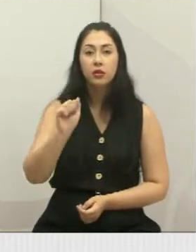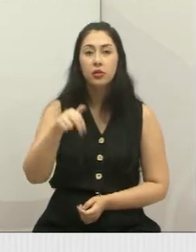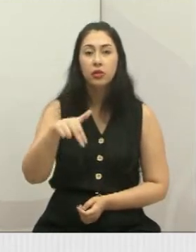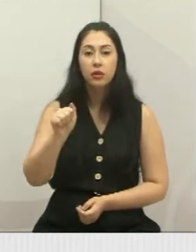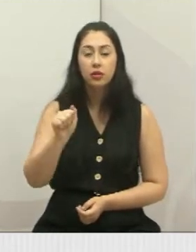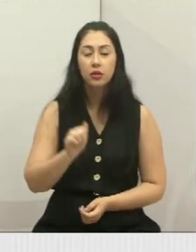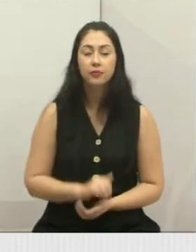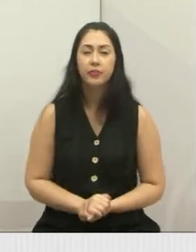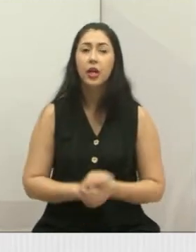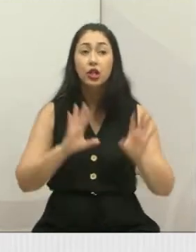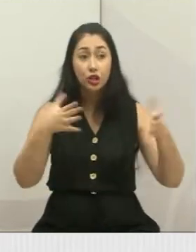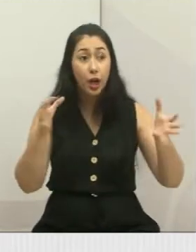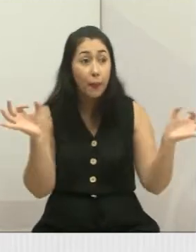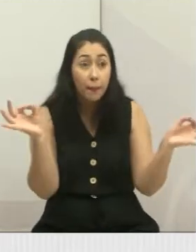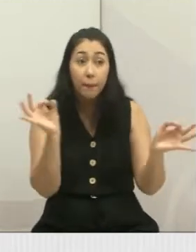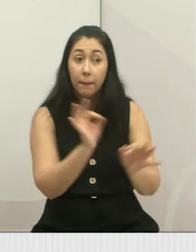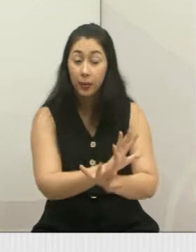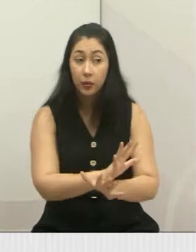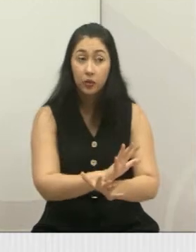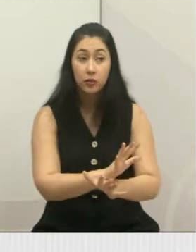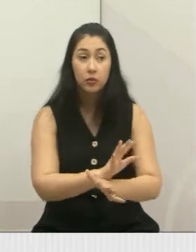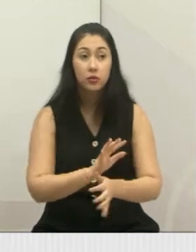Já está construída essa ponte já.